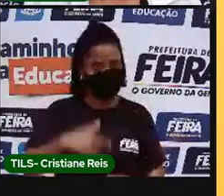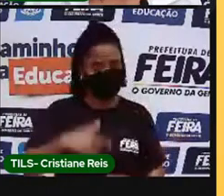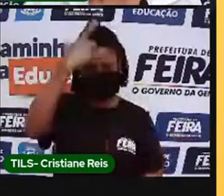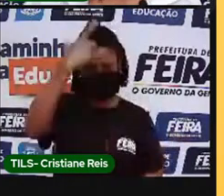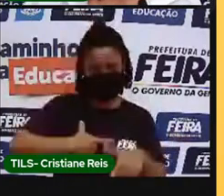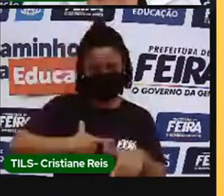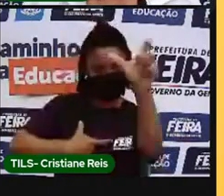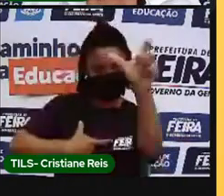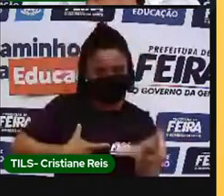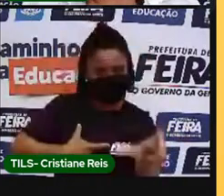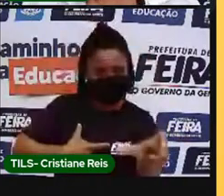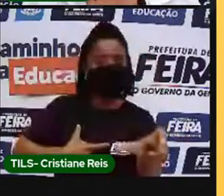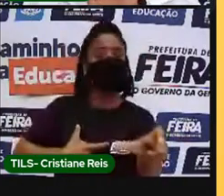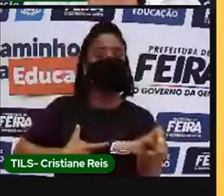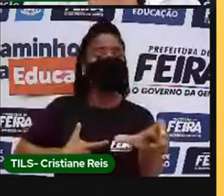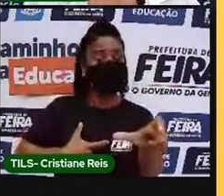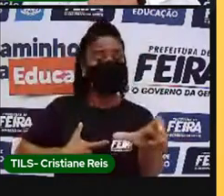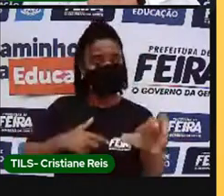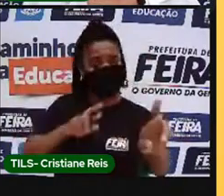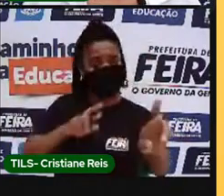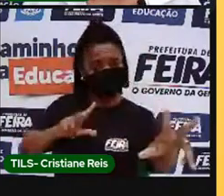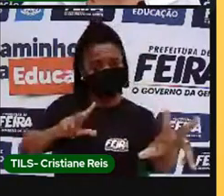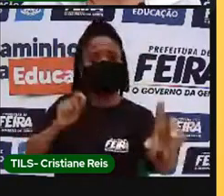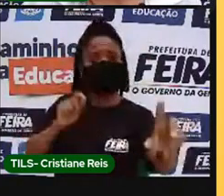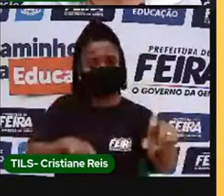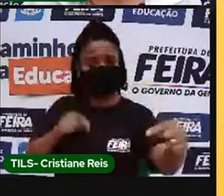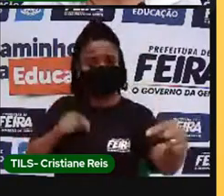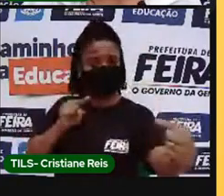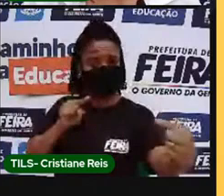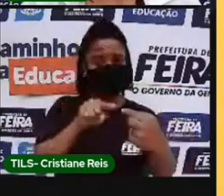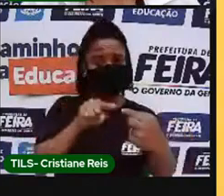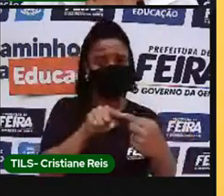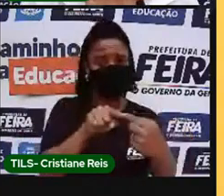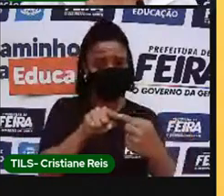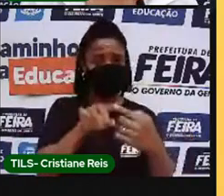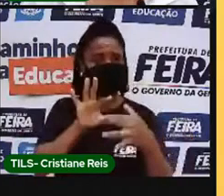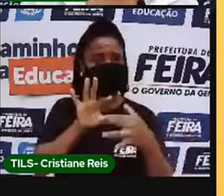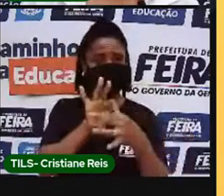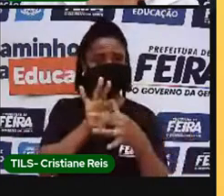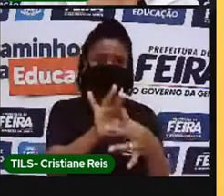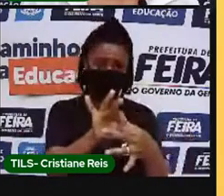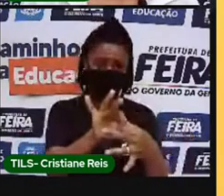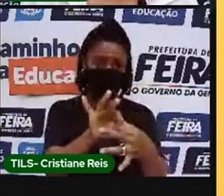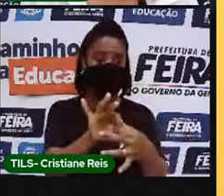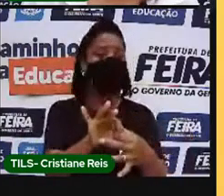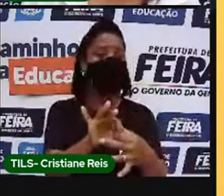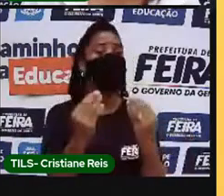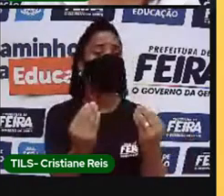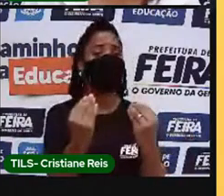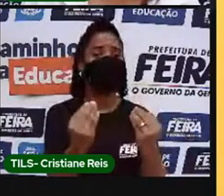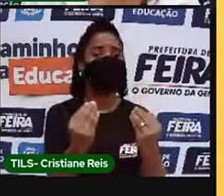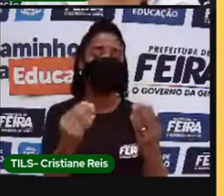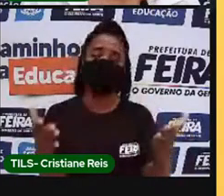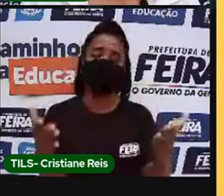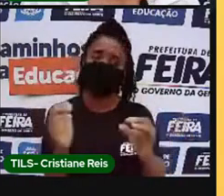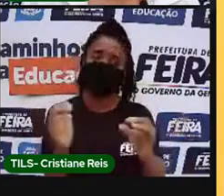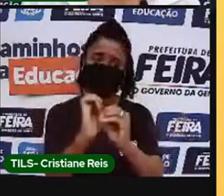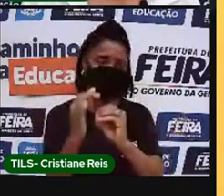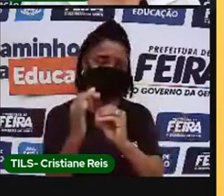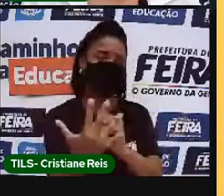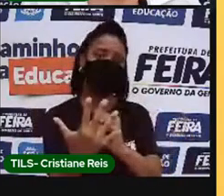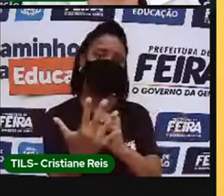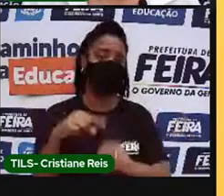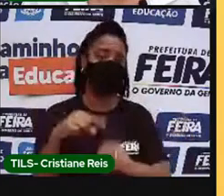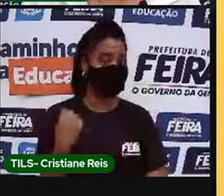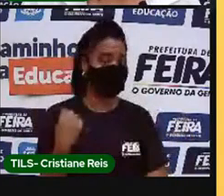unindo forças, para vencermos um inimigo em comum. A Covid-19 e as consequências que